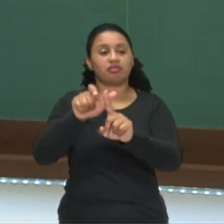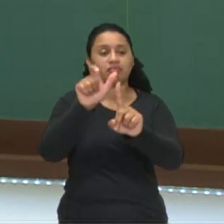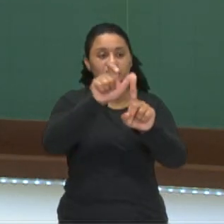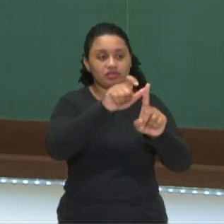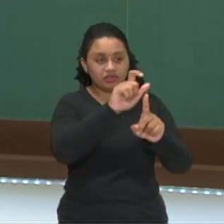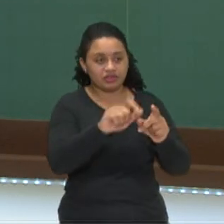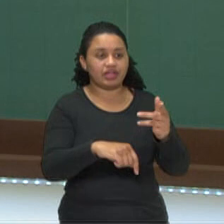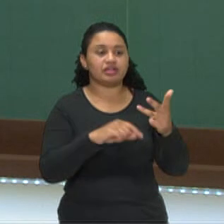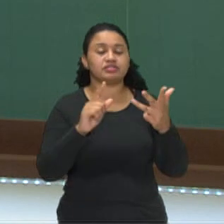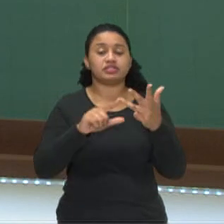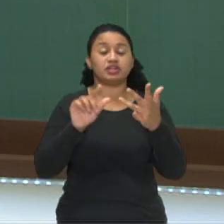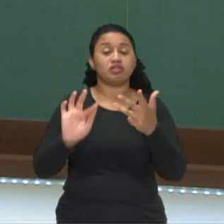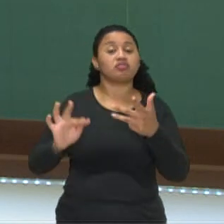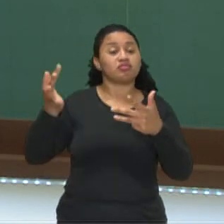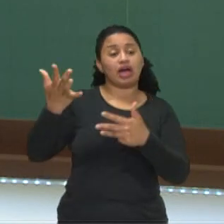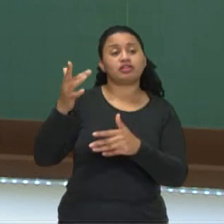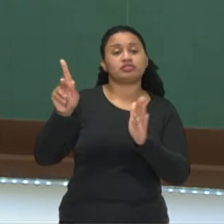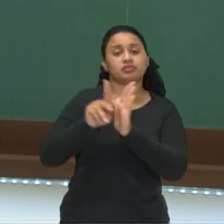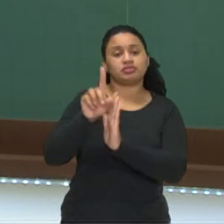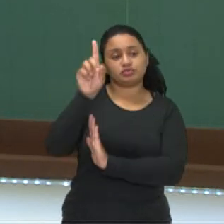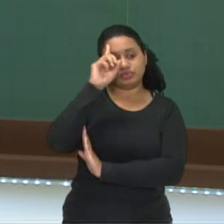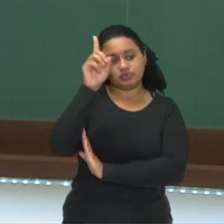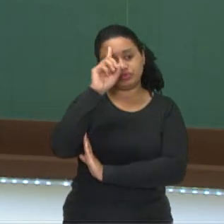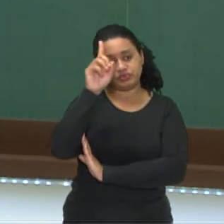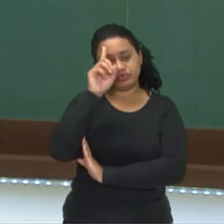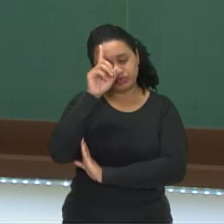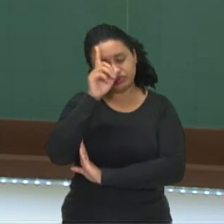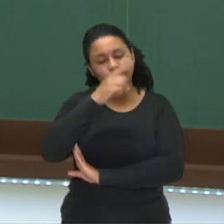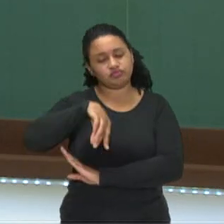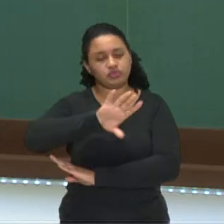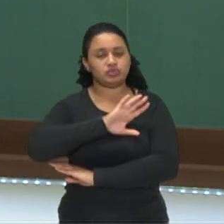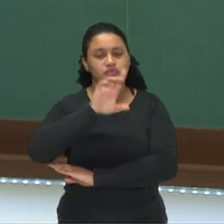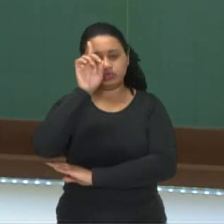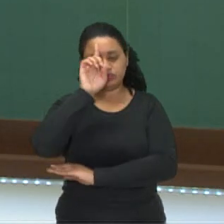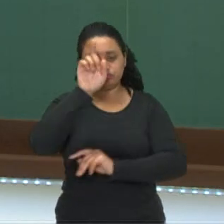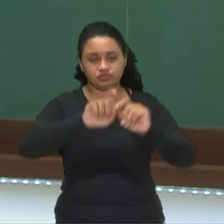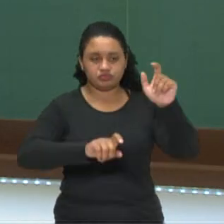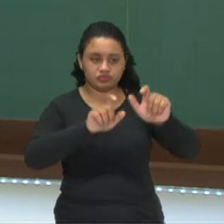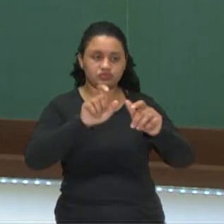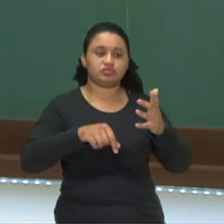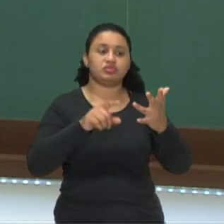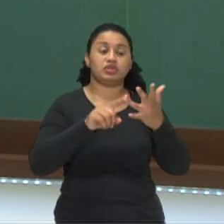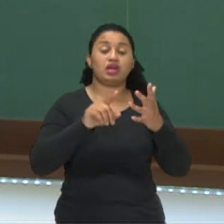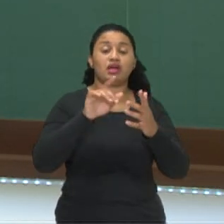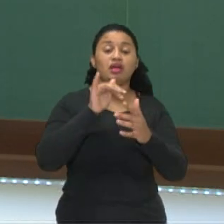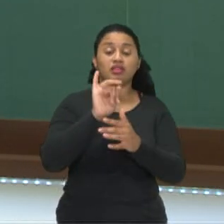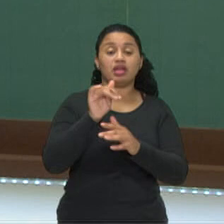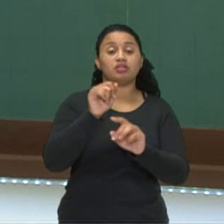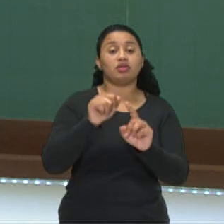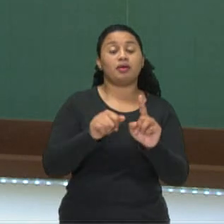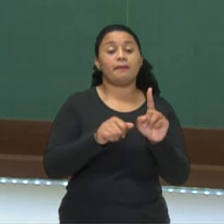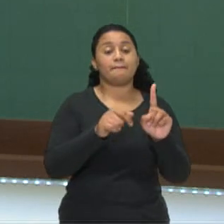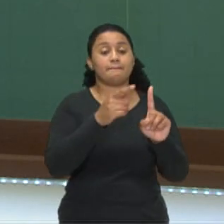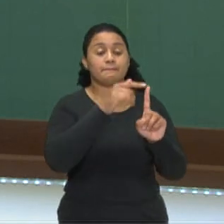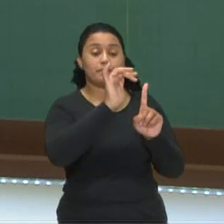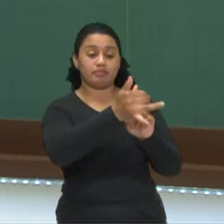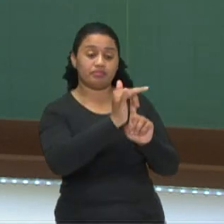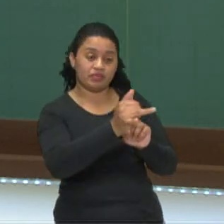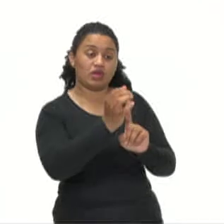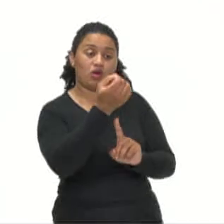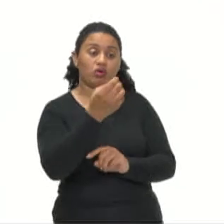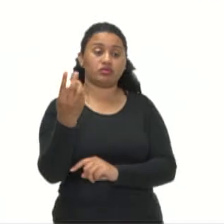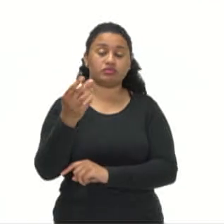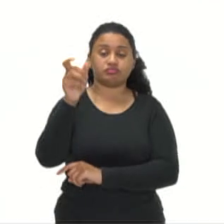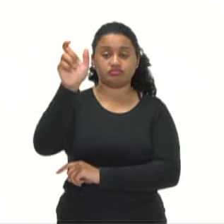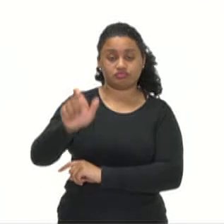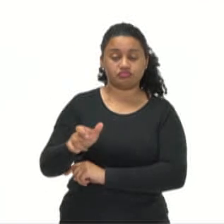personagens, fatos do cotidiano, ou seja, do dia a dia das pessoas, o narrador em primeira ou terceira pessoa.